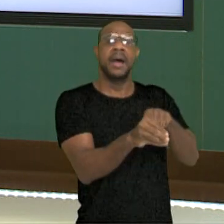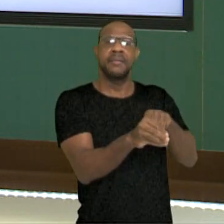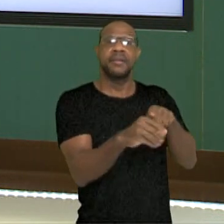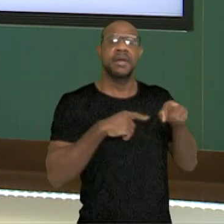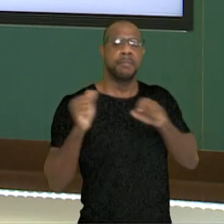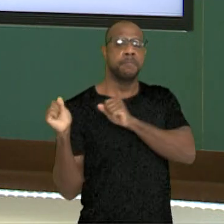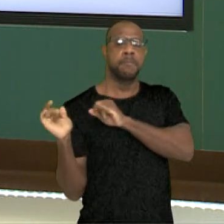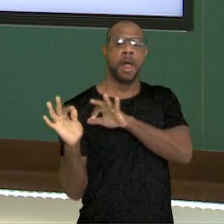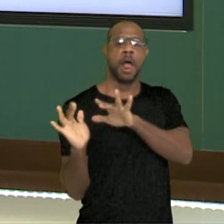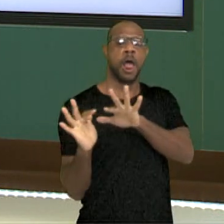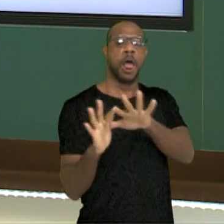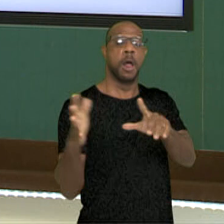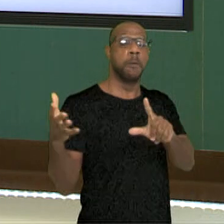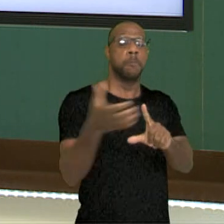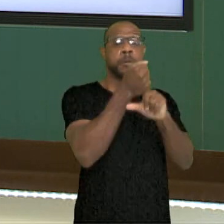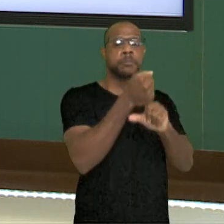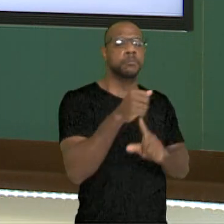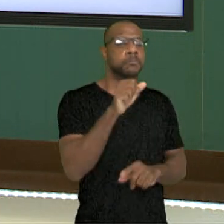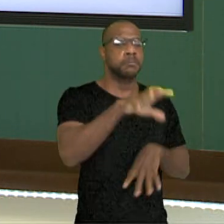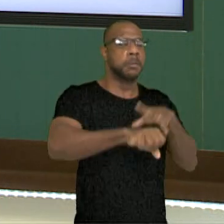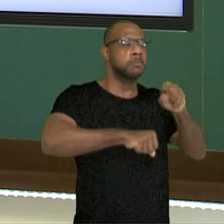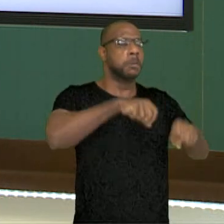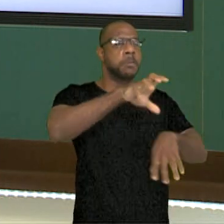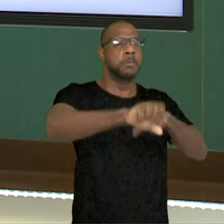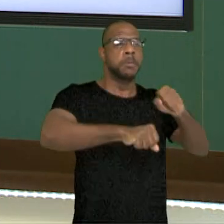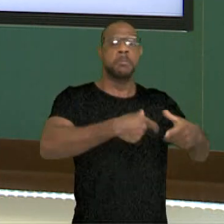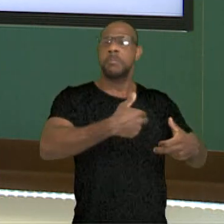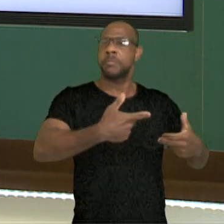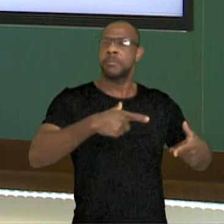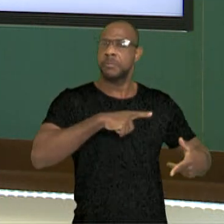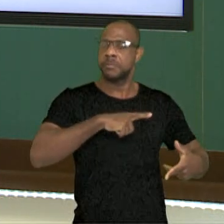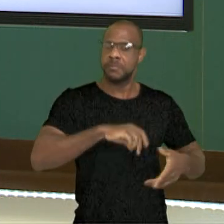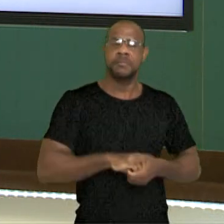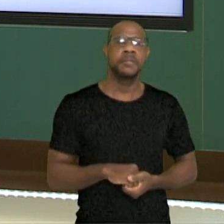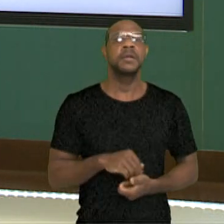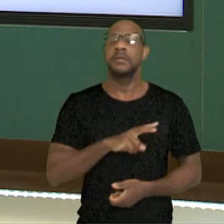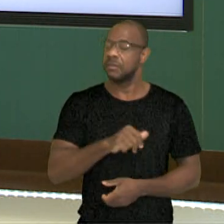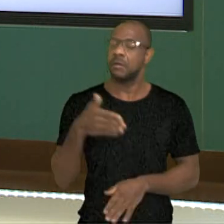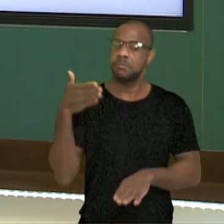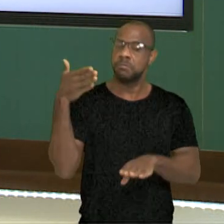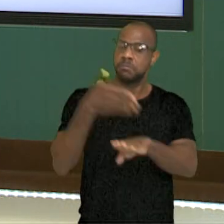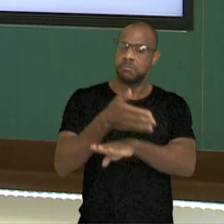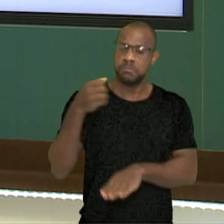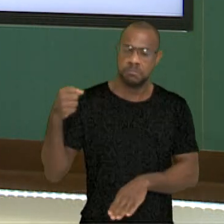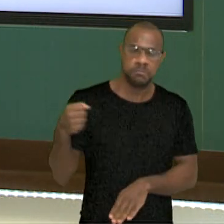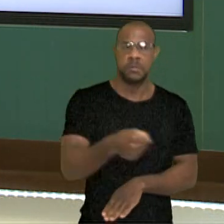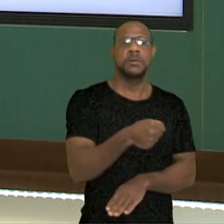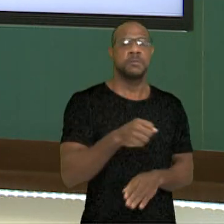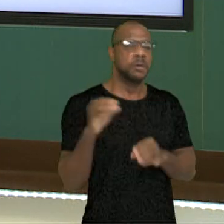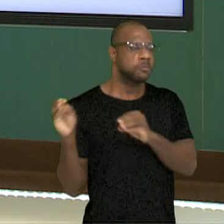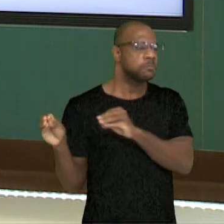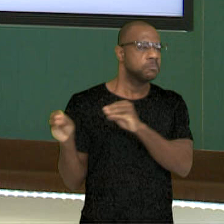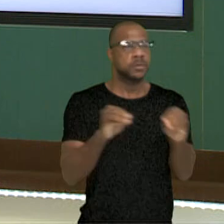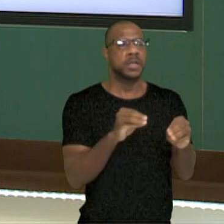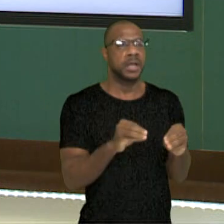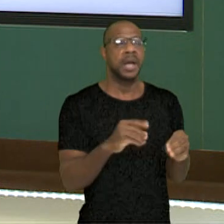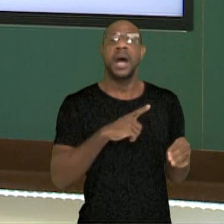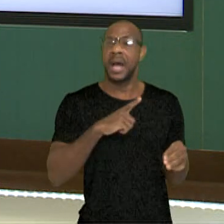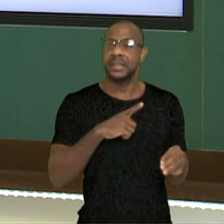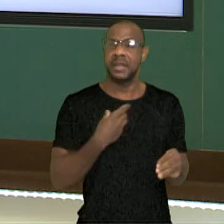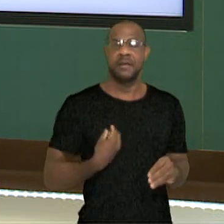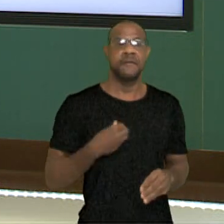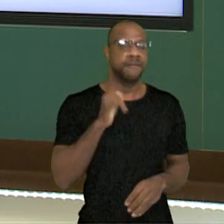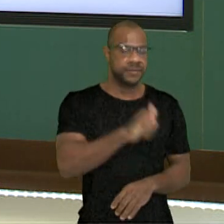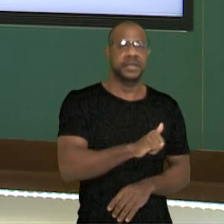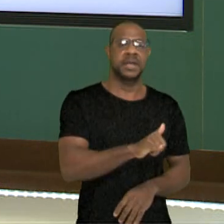fronteira do Rio Danúbio e do Rio Reno, aqui, né? Nessas regiões aqui. Eles vão entrar, vão migrando e até se instalarem aqui